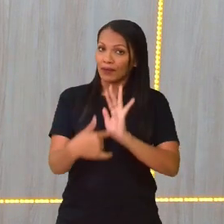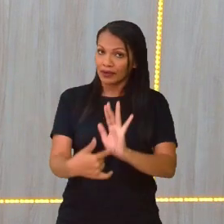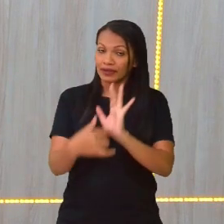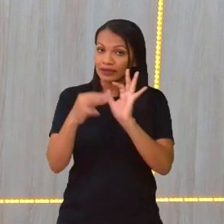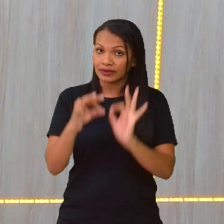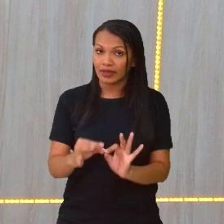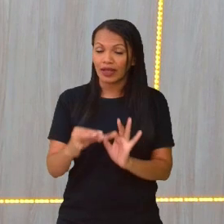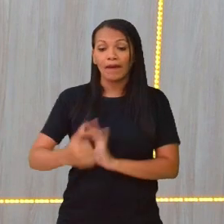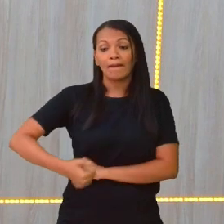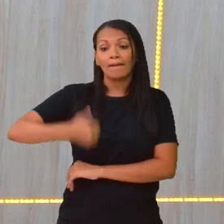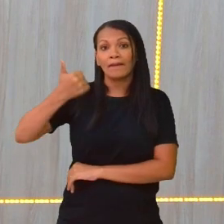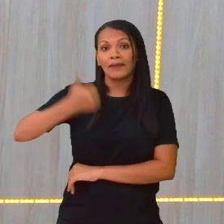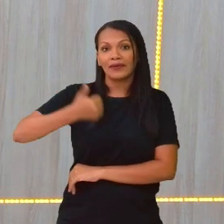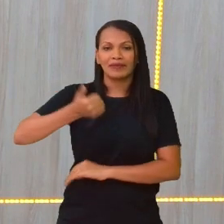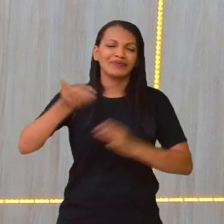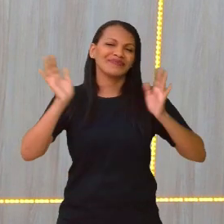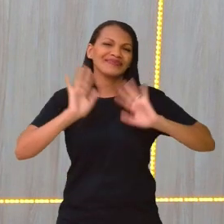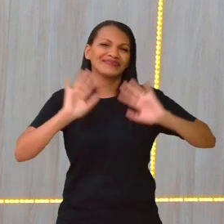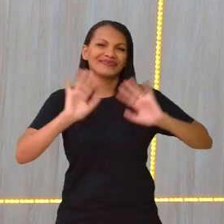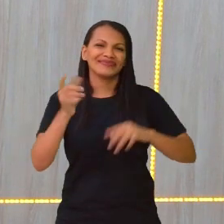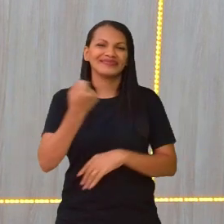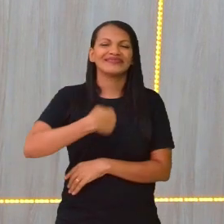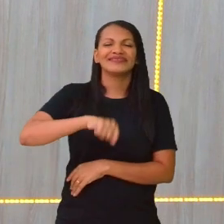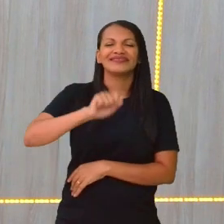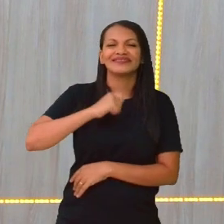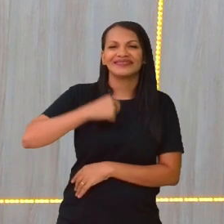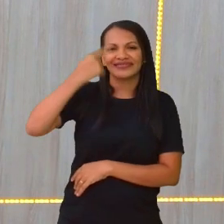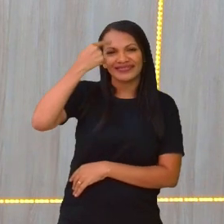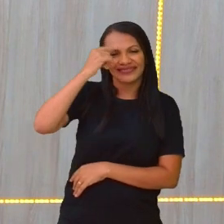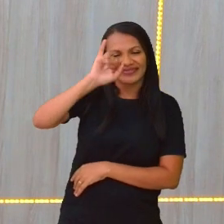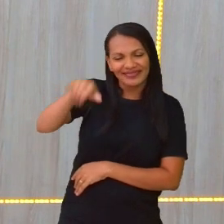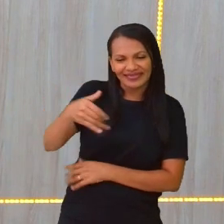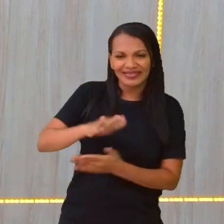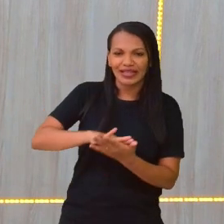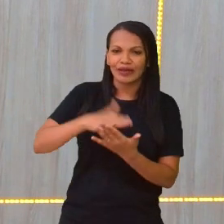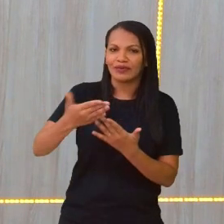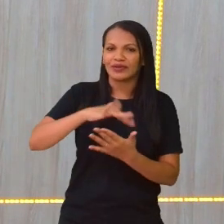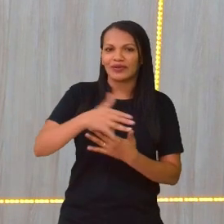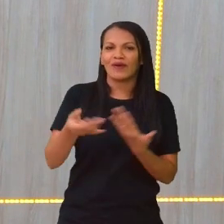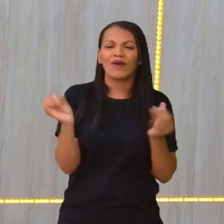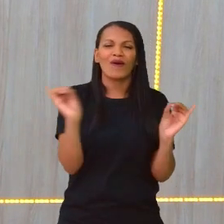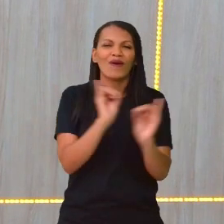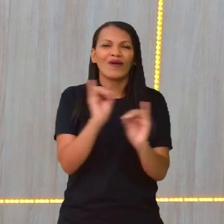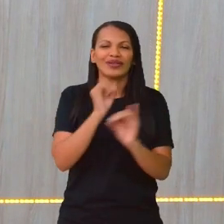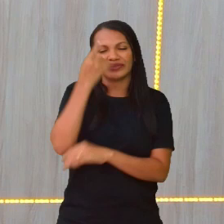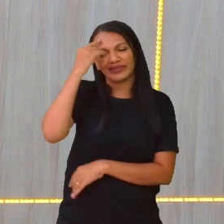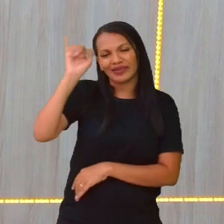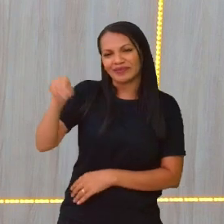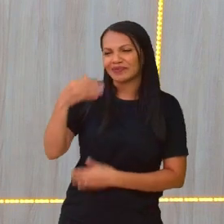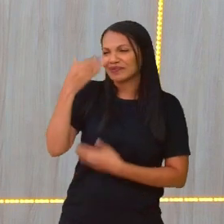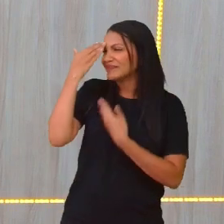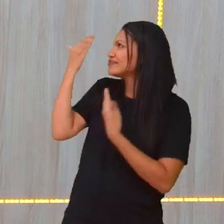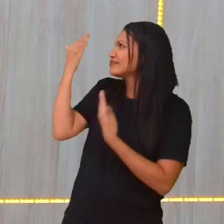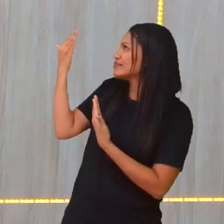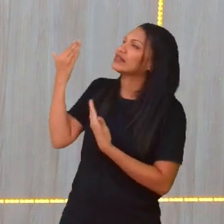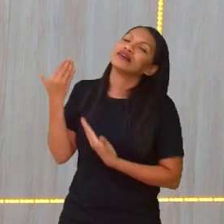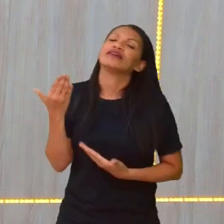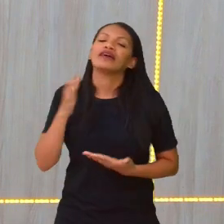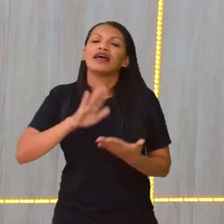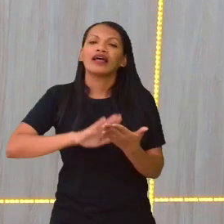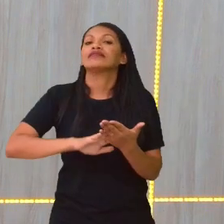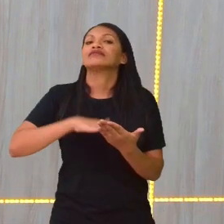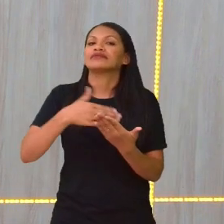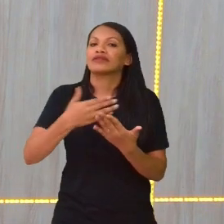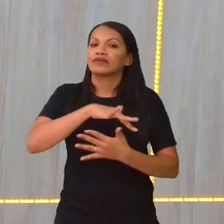-las, tá certo? A primeira delas é Jéssica, nossa intérprete de Libras. Olá, Jéssica, seja muito bem-vinda. Ela vai fazer a tradução para a língua